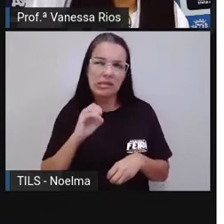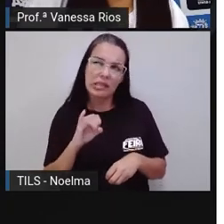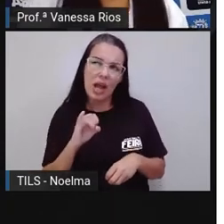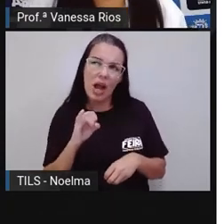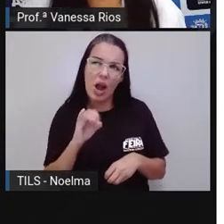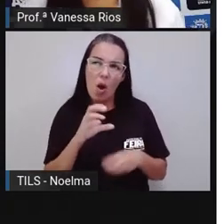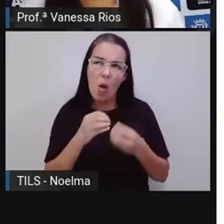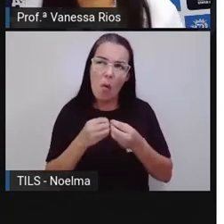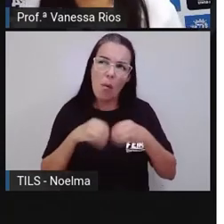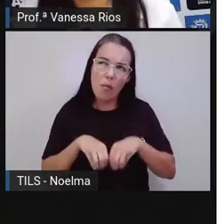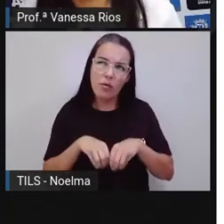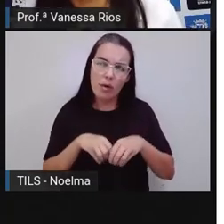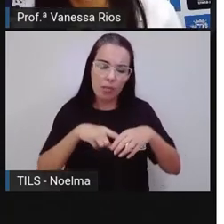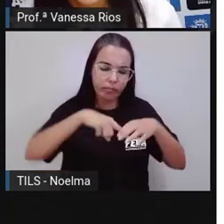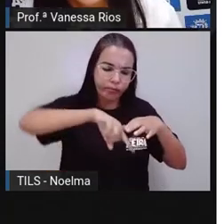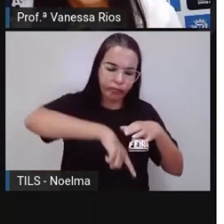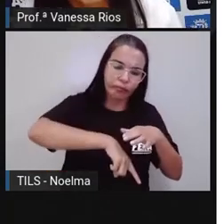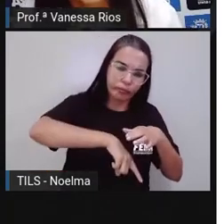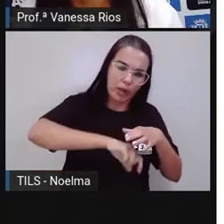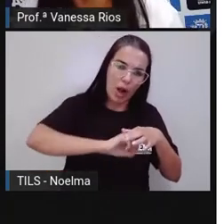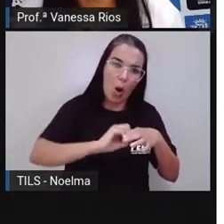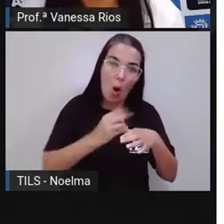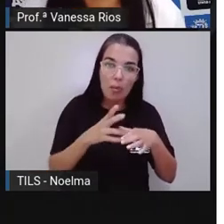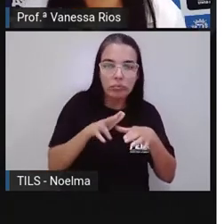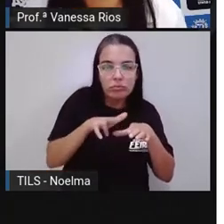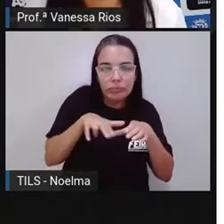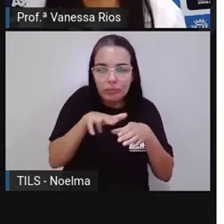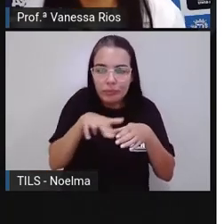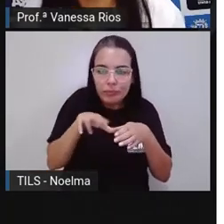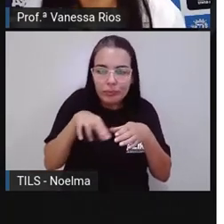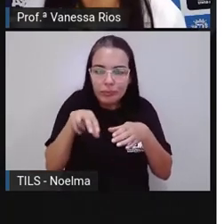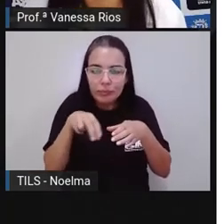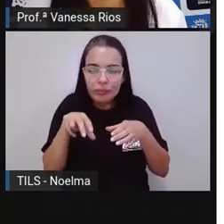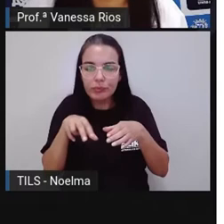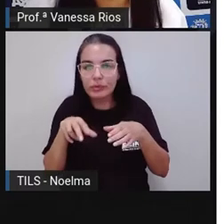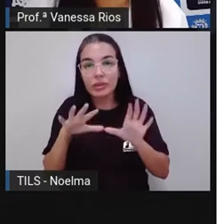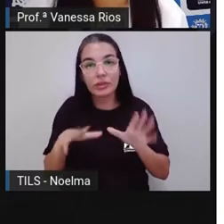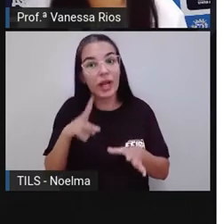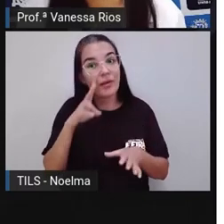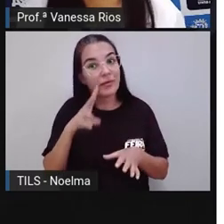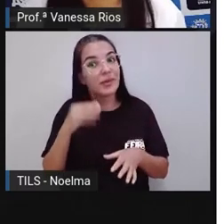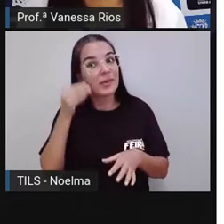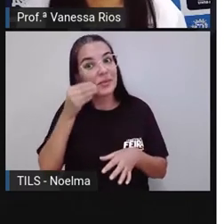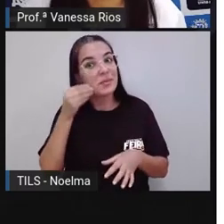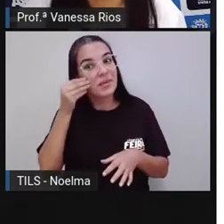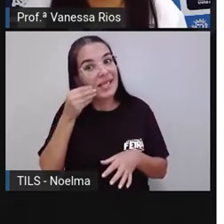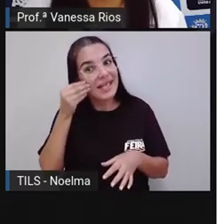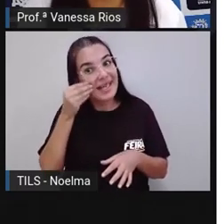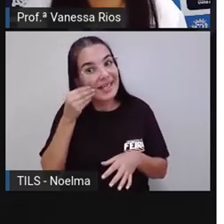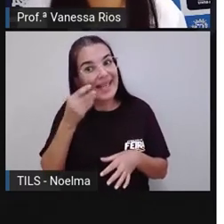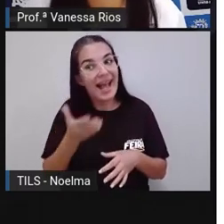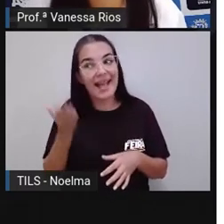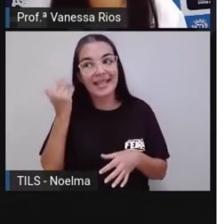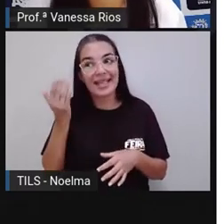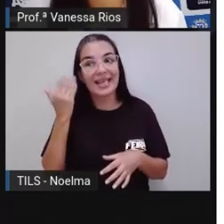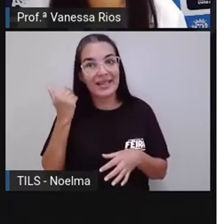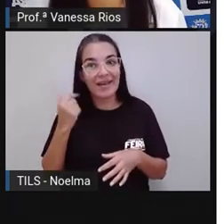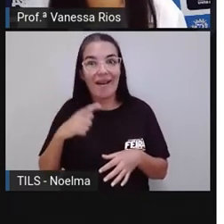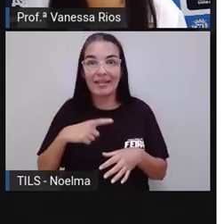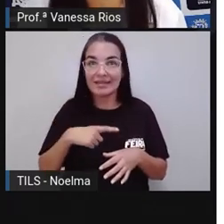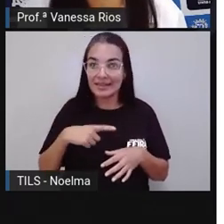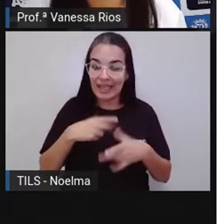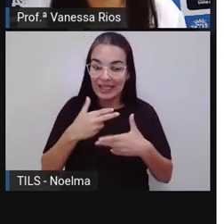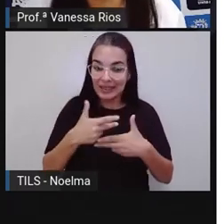ou que esse ovo vai flutuar. A gente já viu uma experiência anterior que materiais diferentes possuem